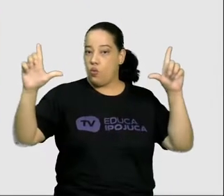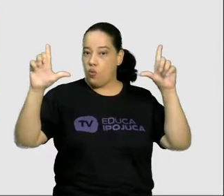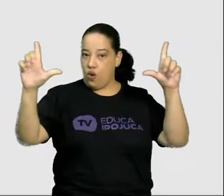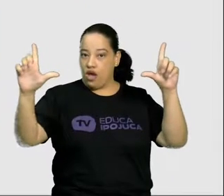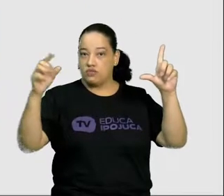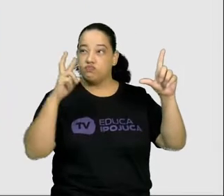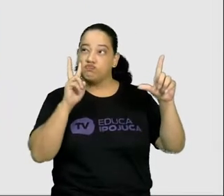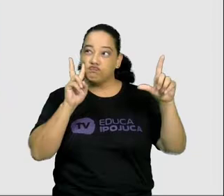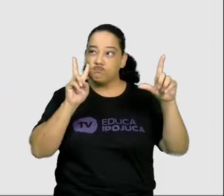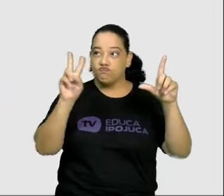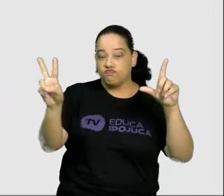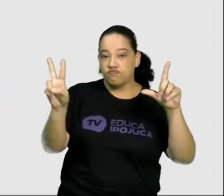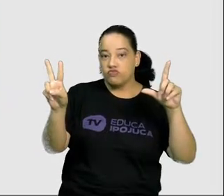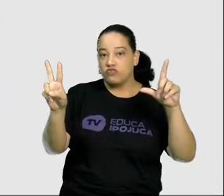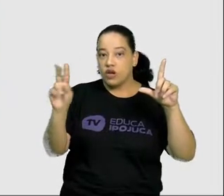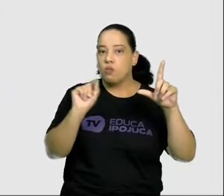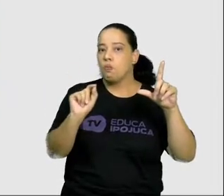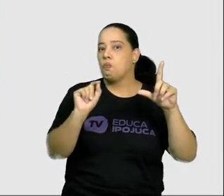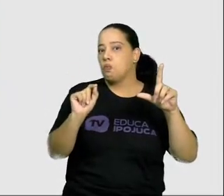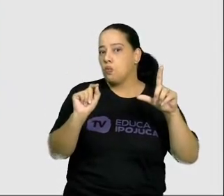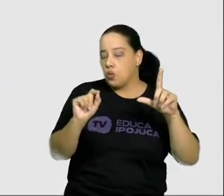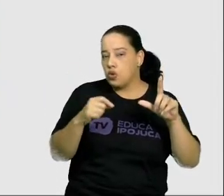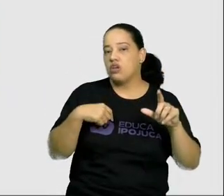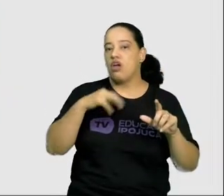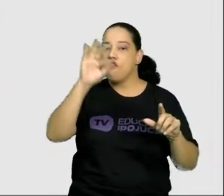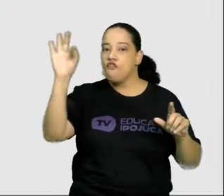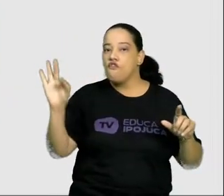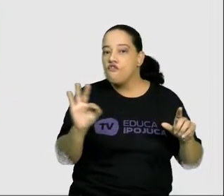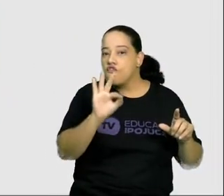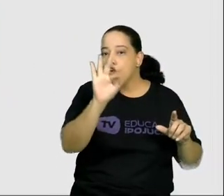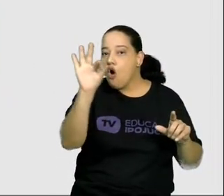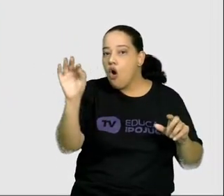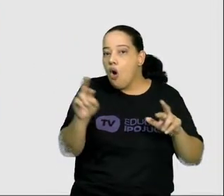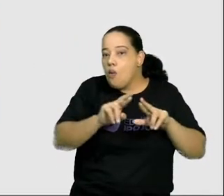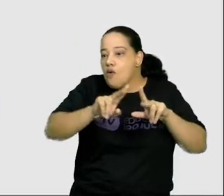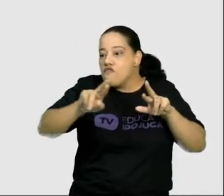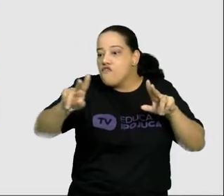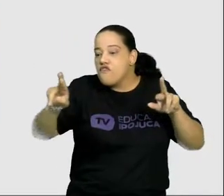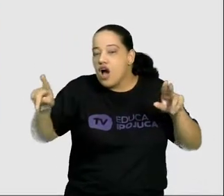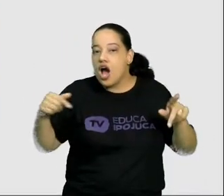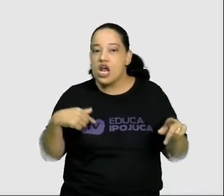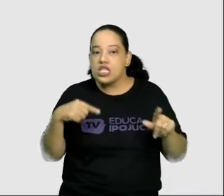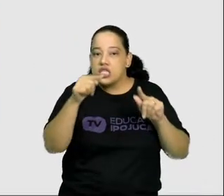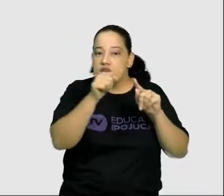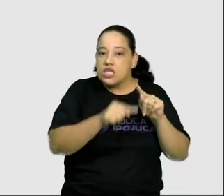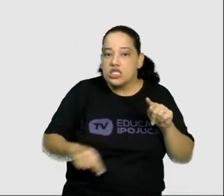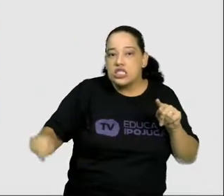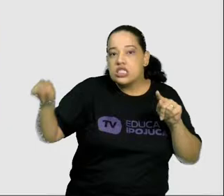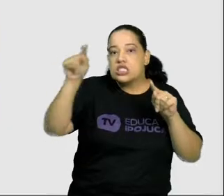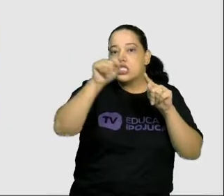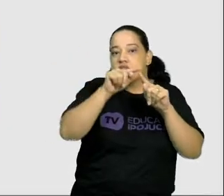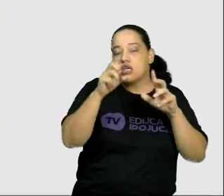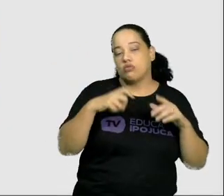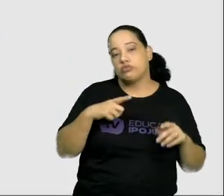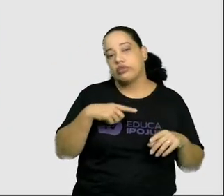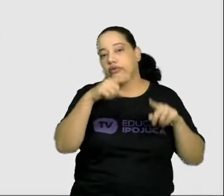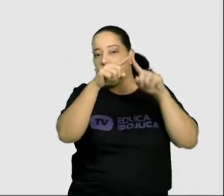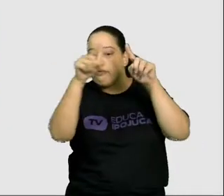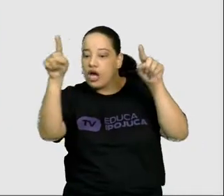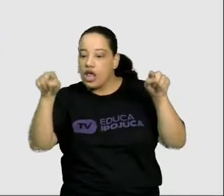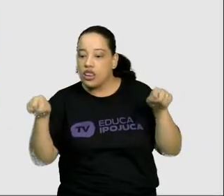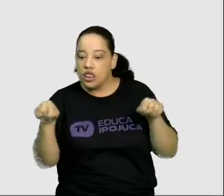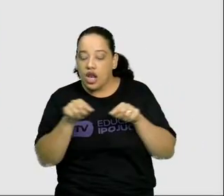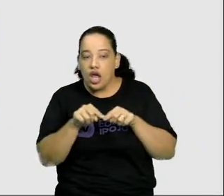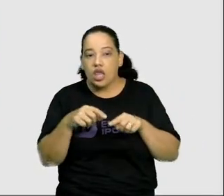perceber a presença de várias formas, né? Nós temos aqui círculos, quadrados, triângulo,